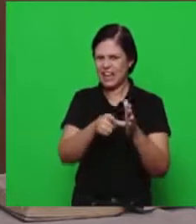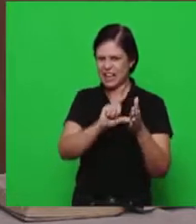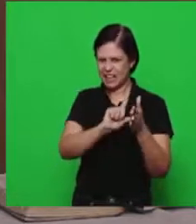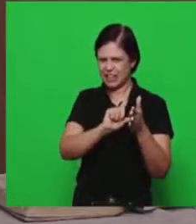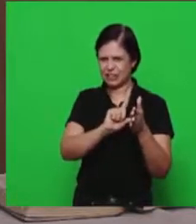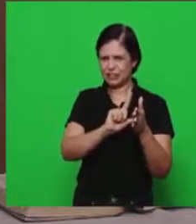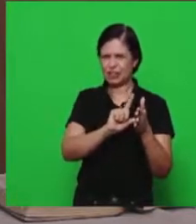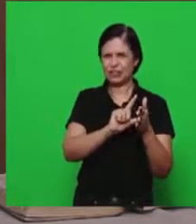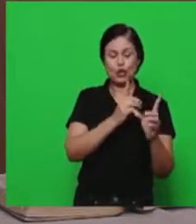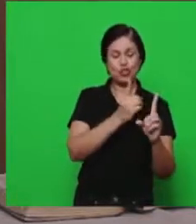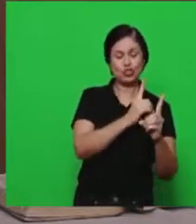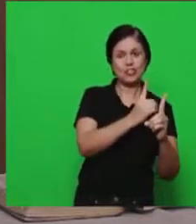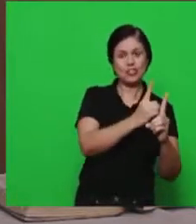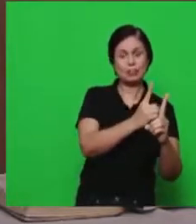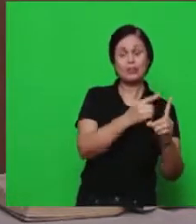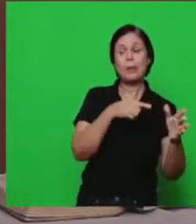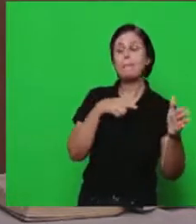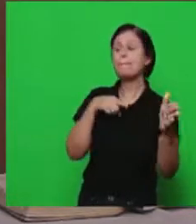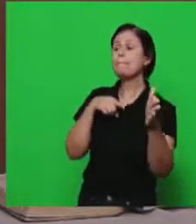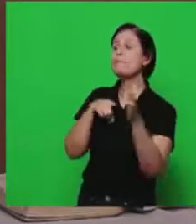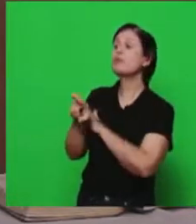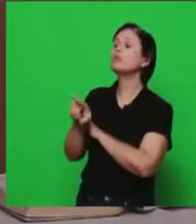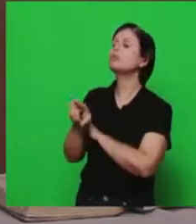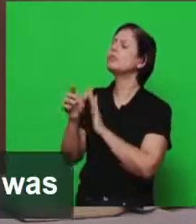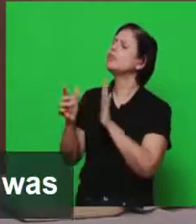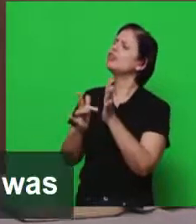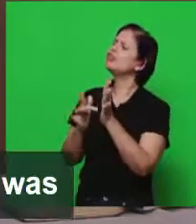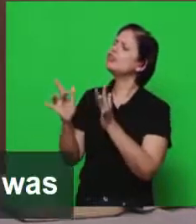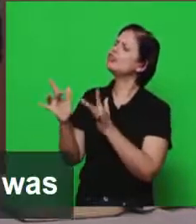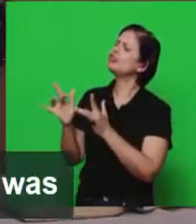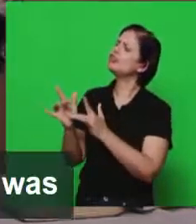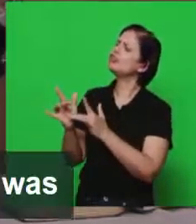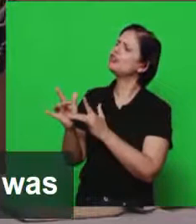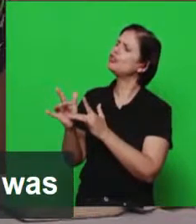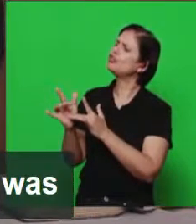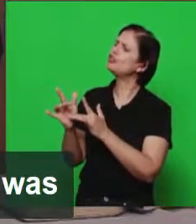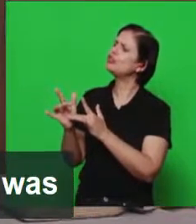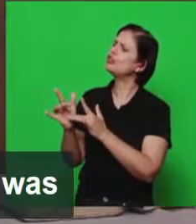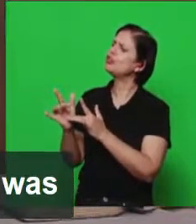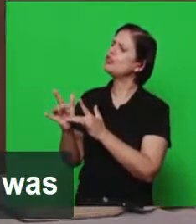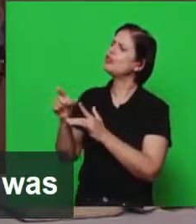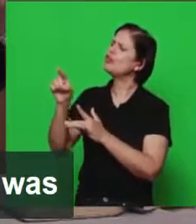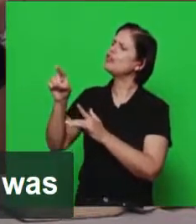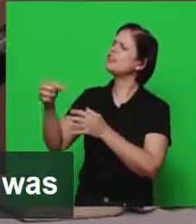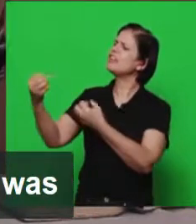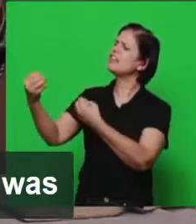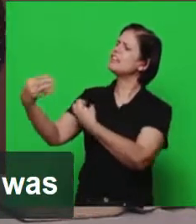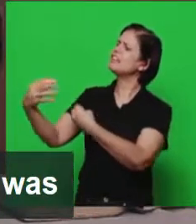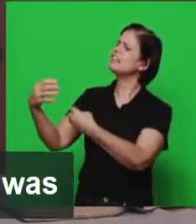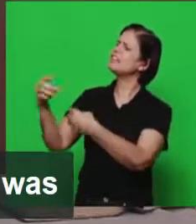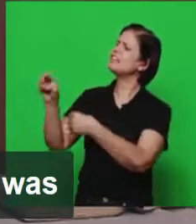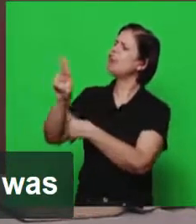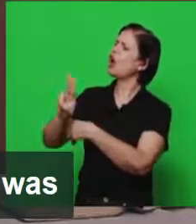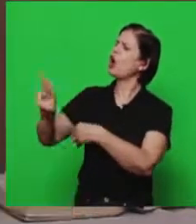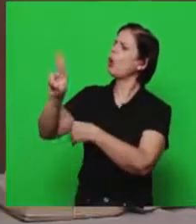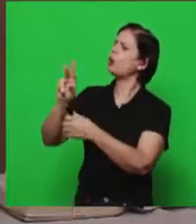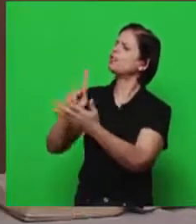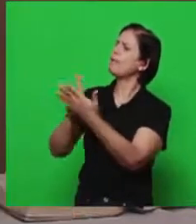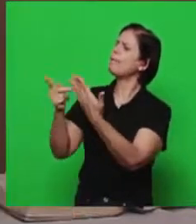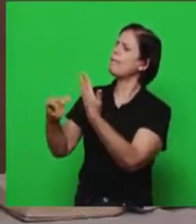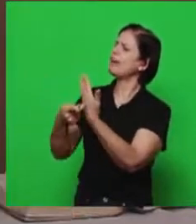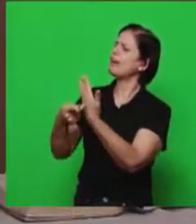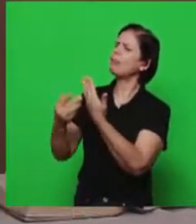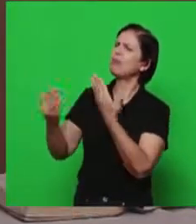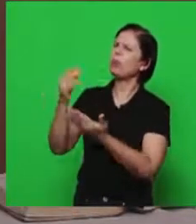versículo 10 perguntando a ele o seguinte por que lhes falas por parábolas Jesus estava